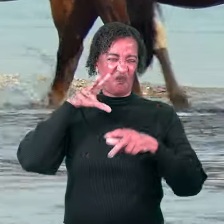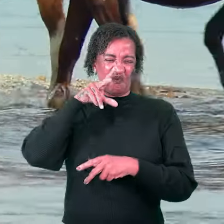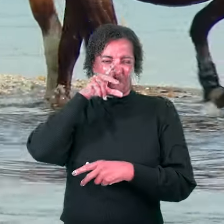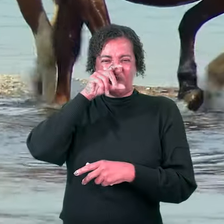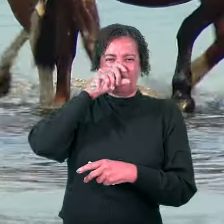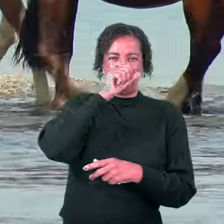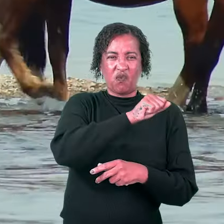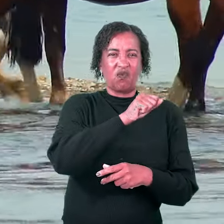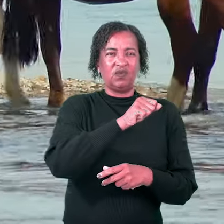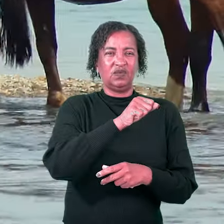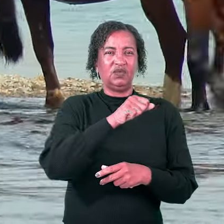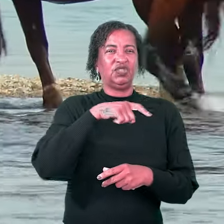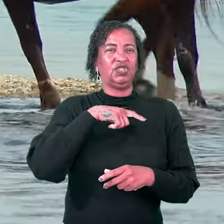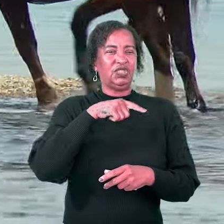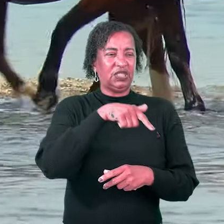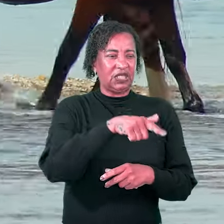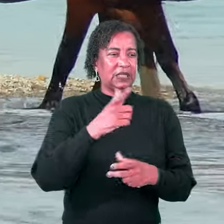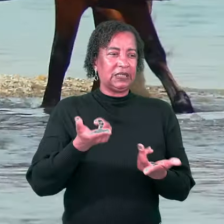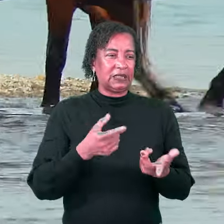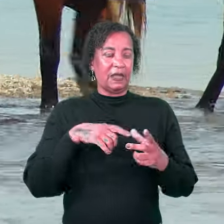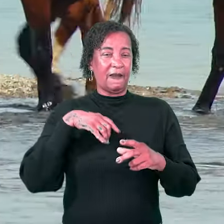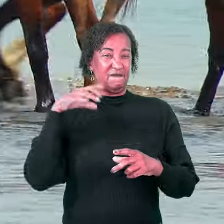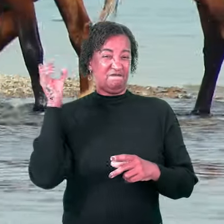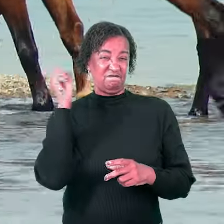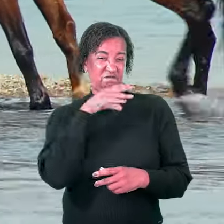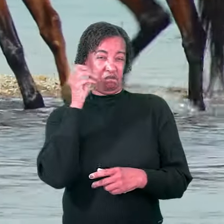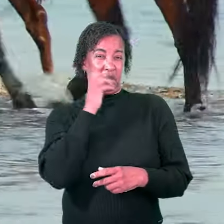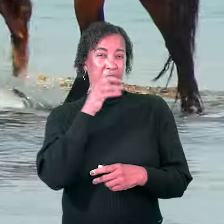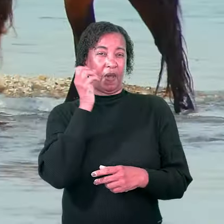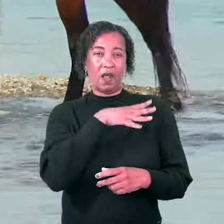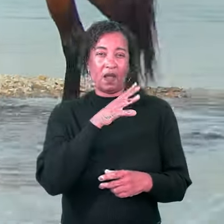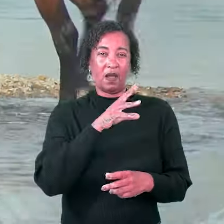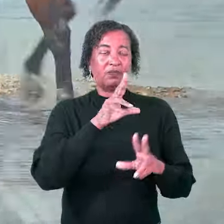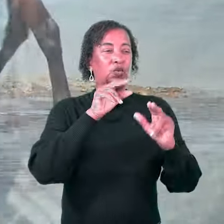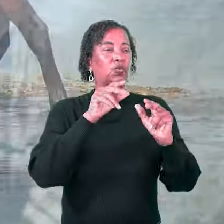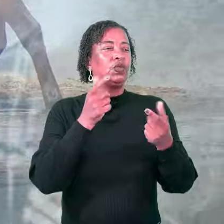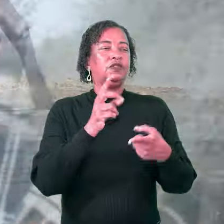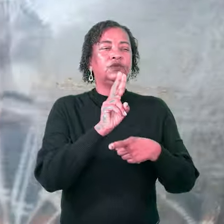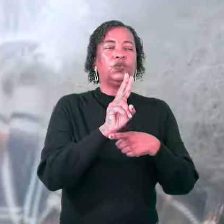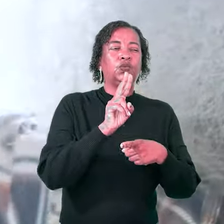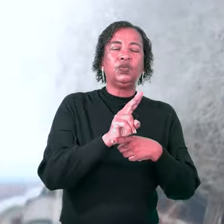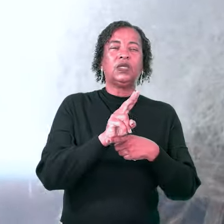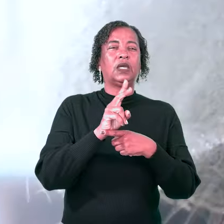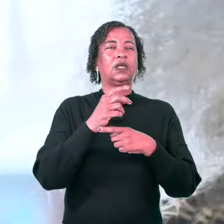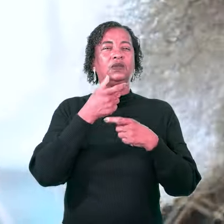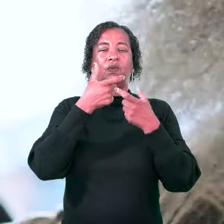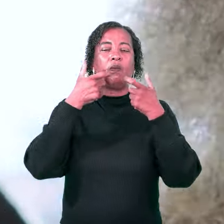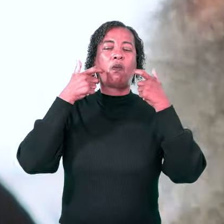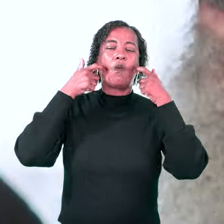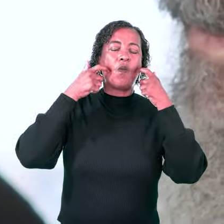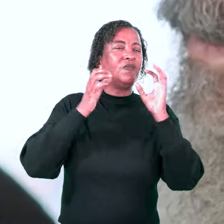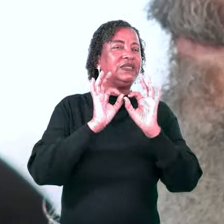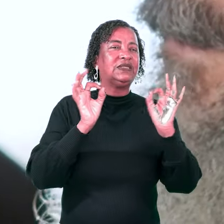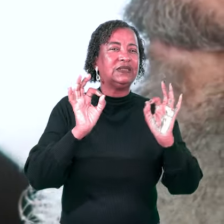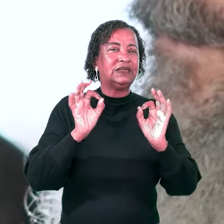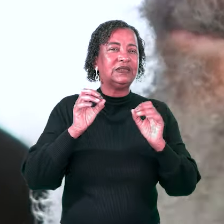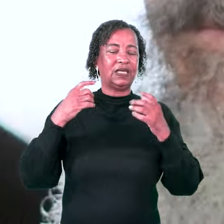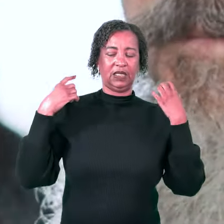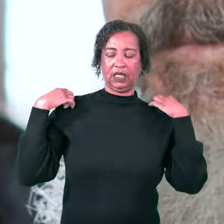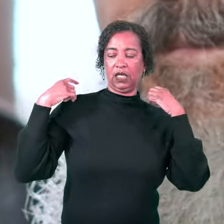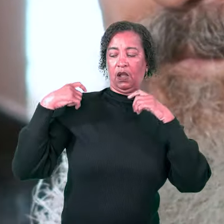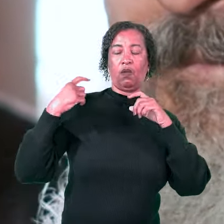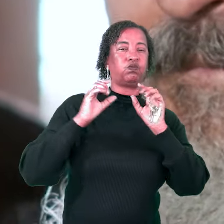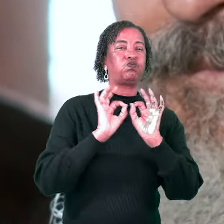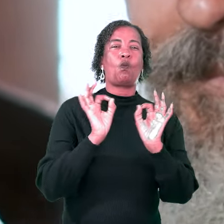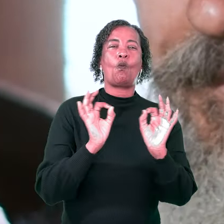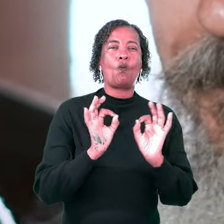Esse cavalo selvagem não está domado. Ele nunca teve freios em sua boca, nem cabreço na cabeça e nem selo